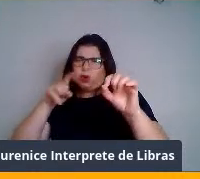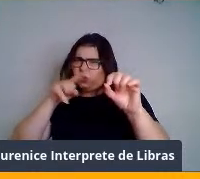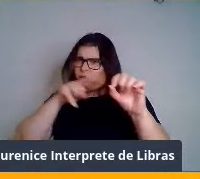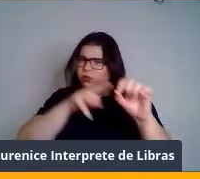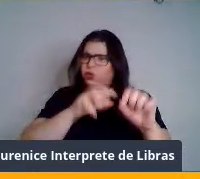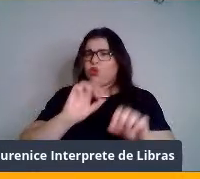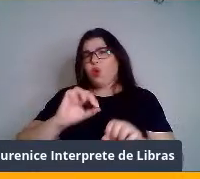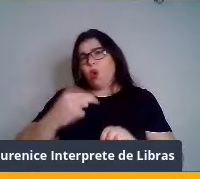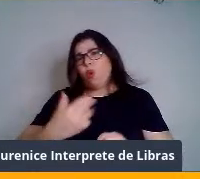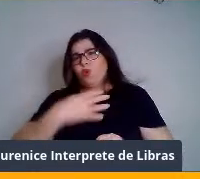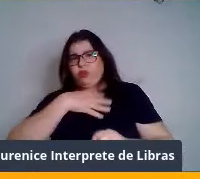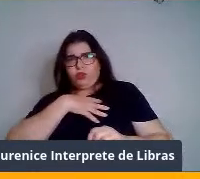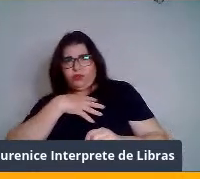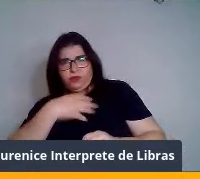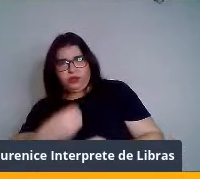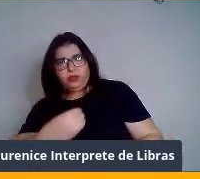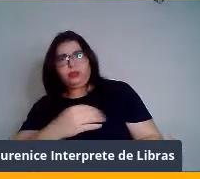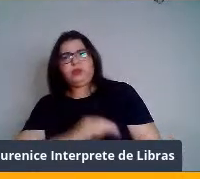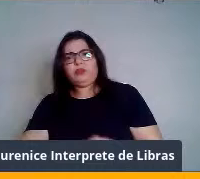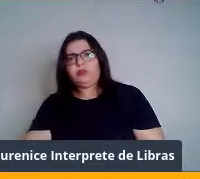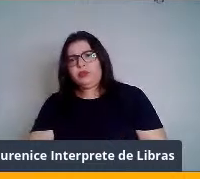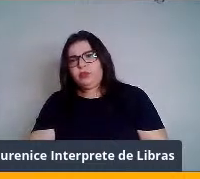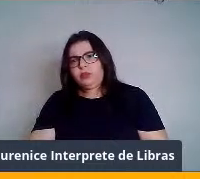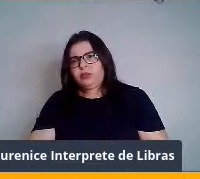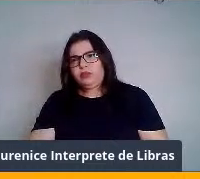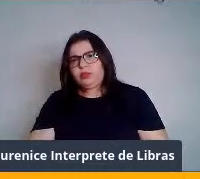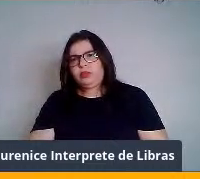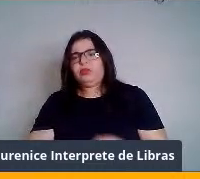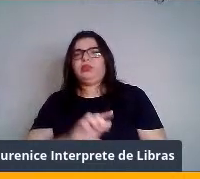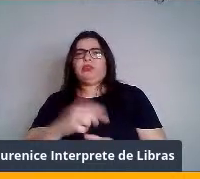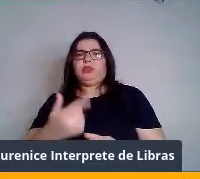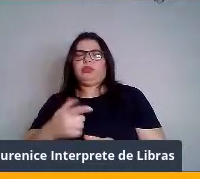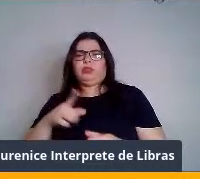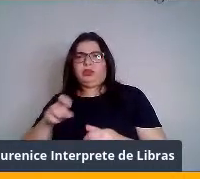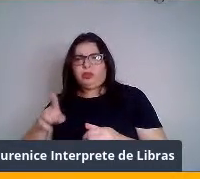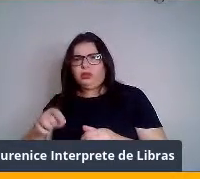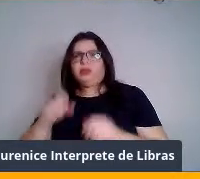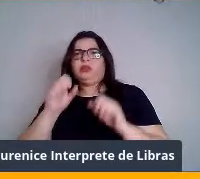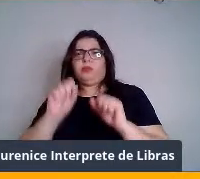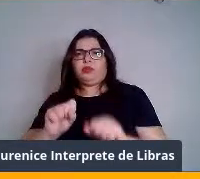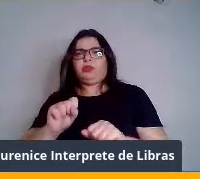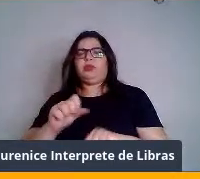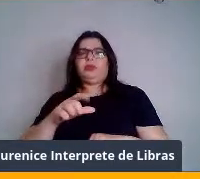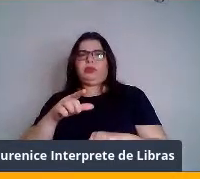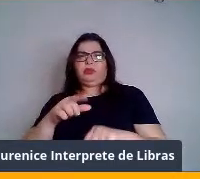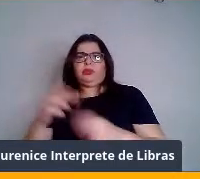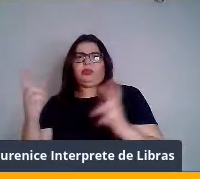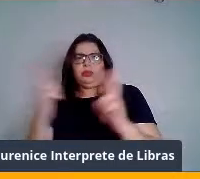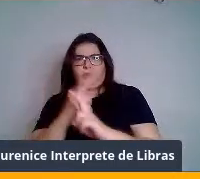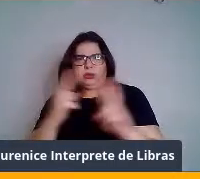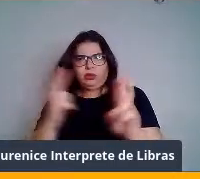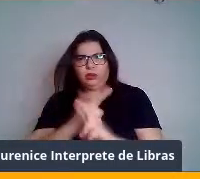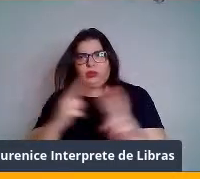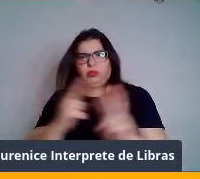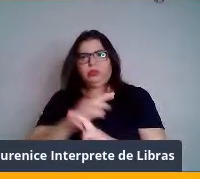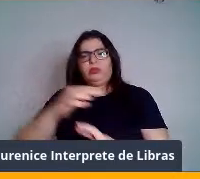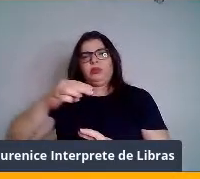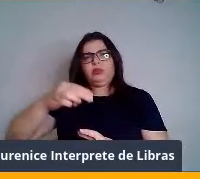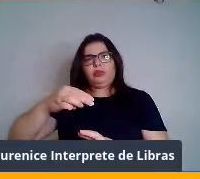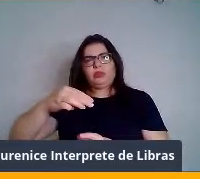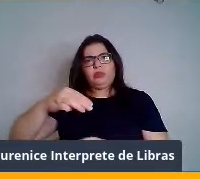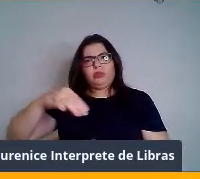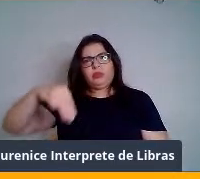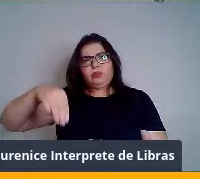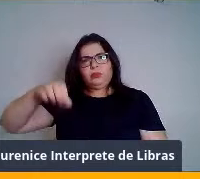estabelecer relações monogâmicas, encontrando